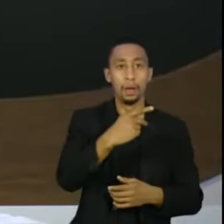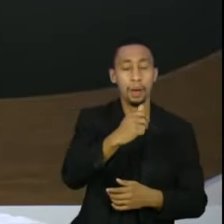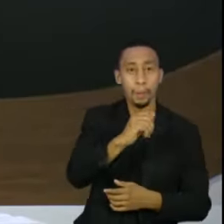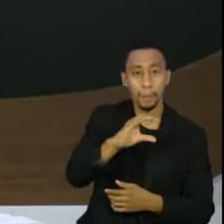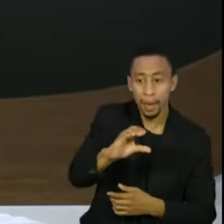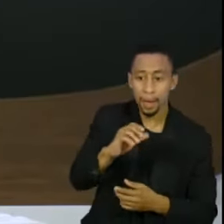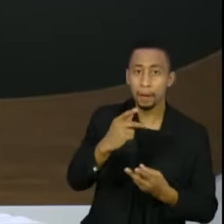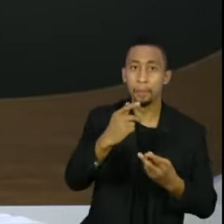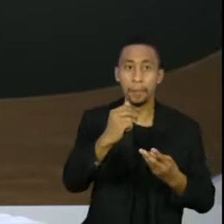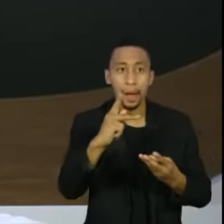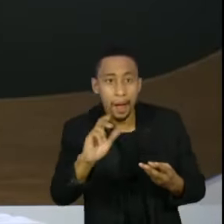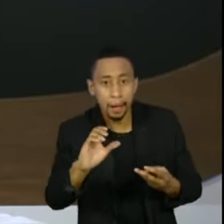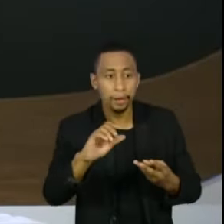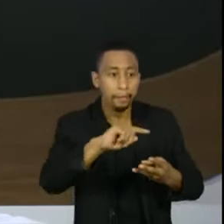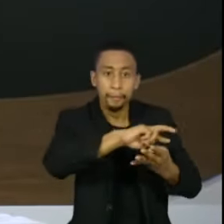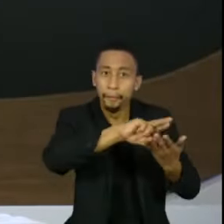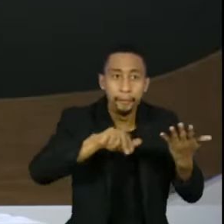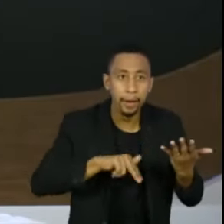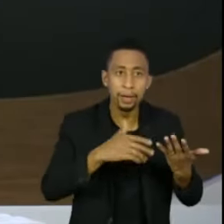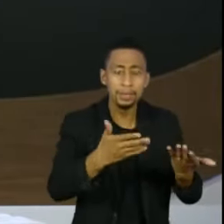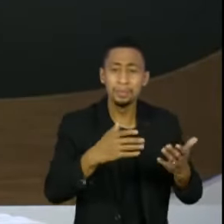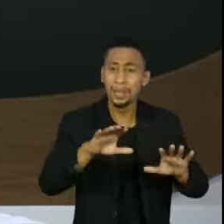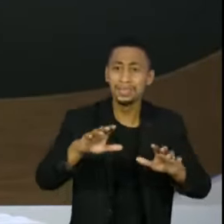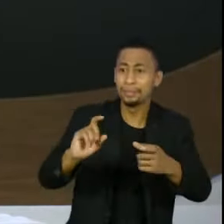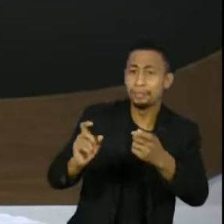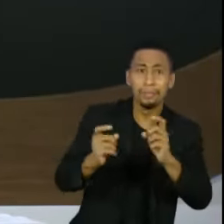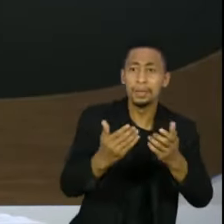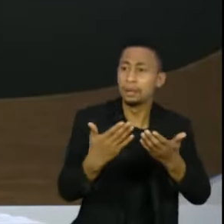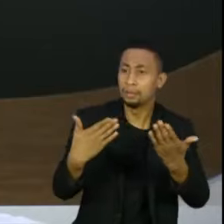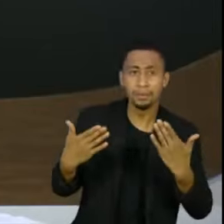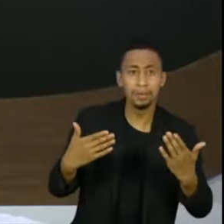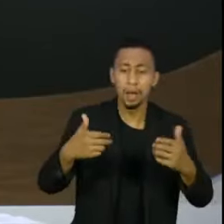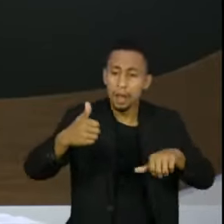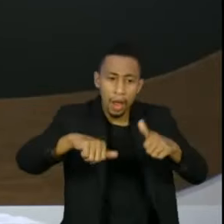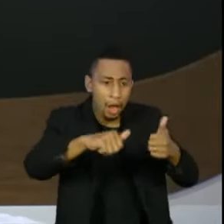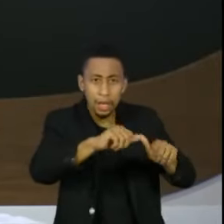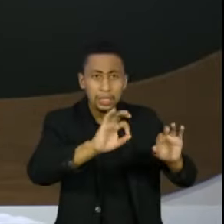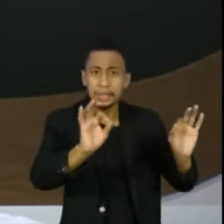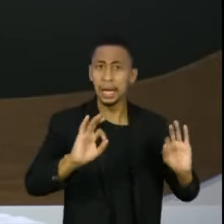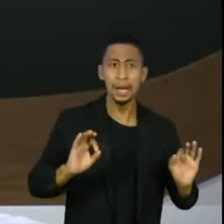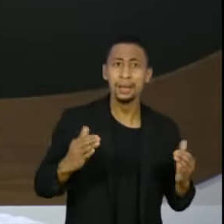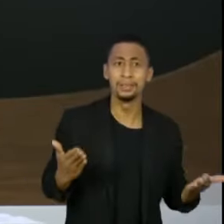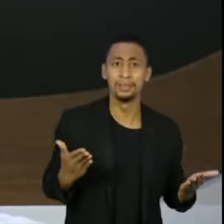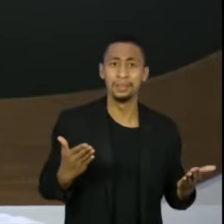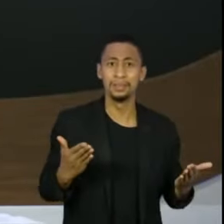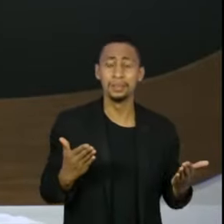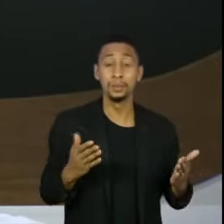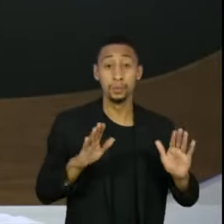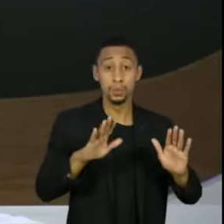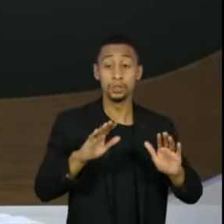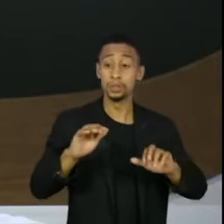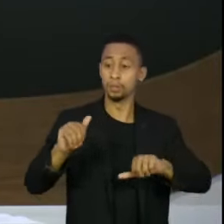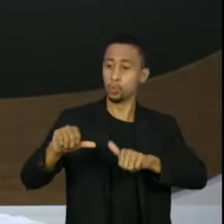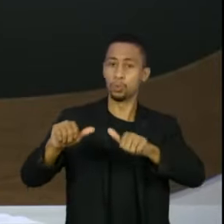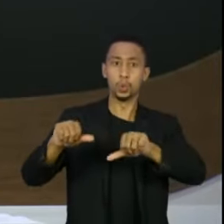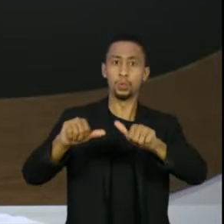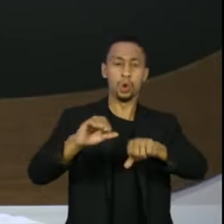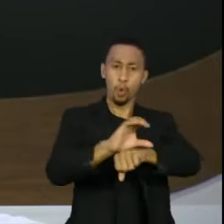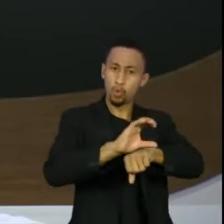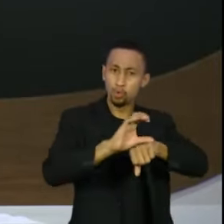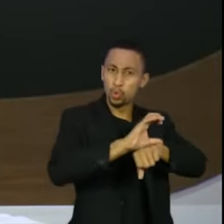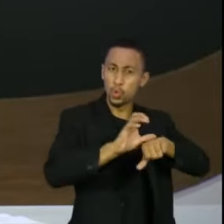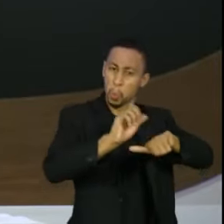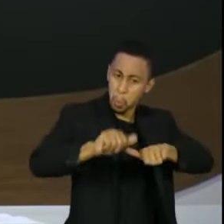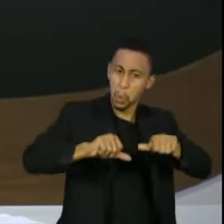Câmara, rolando sem que as comissões discutam, debatam em profundidade. Então, a gente está mudando a Constituição assim,